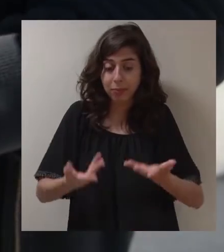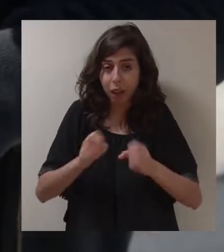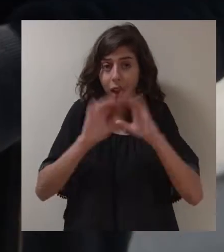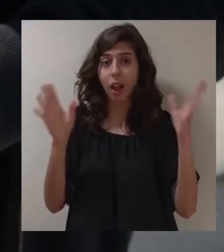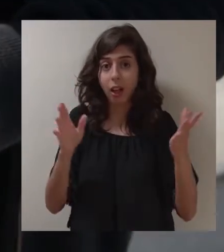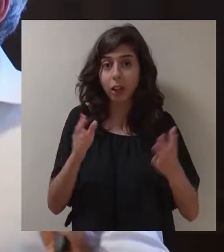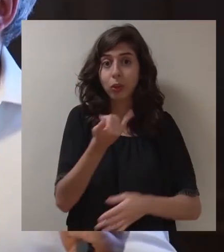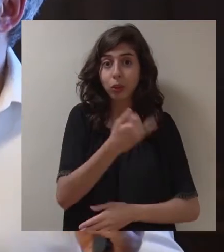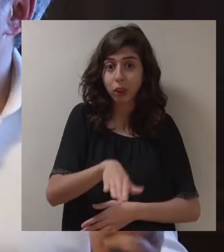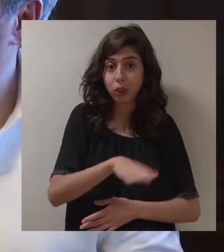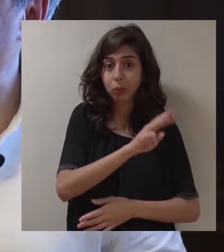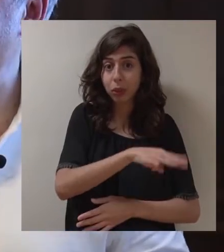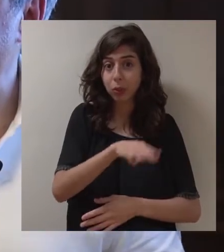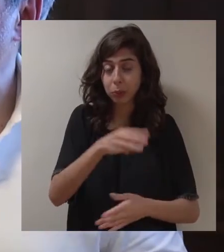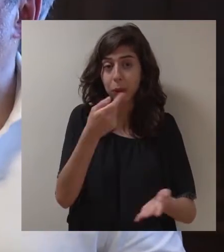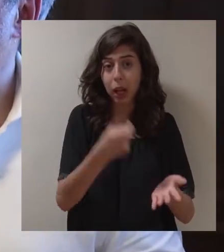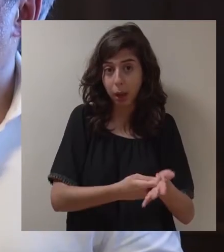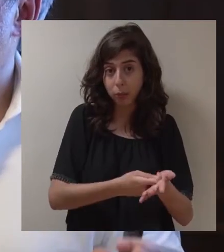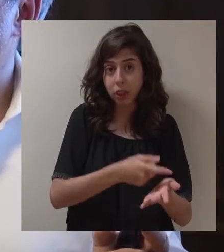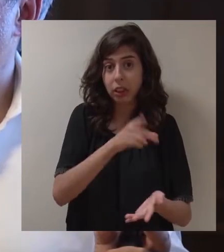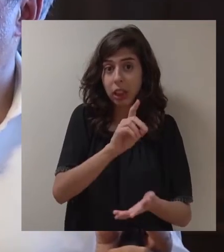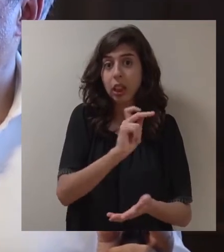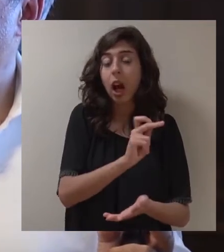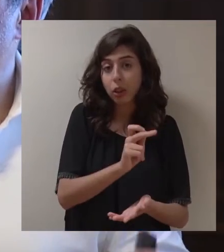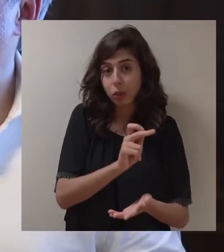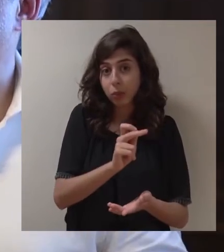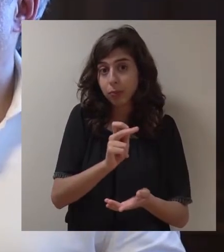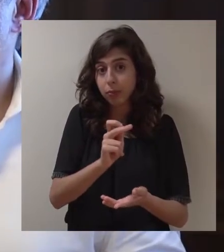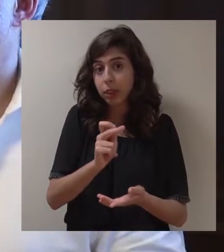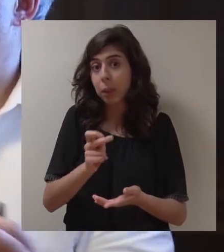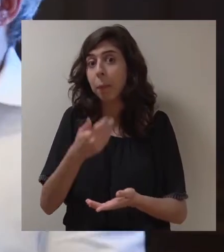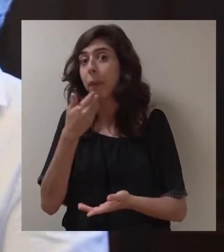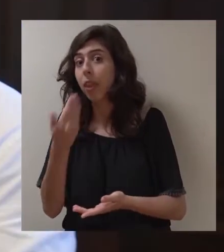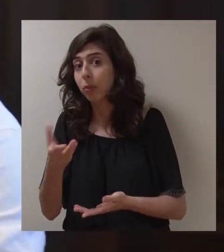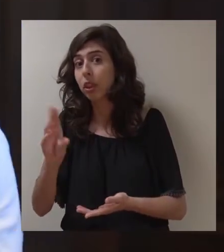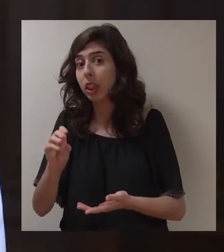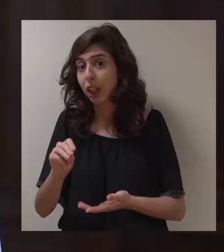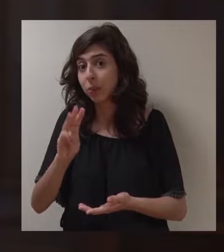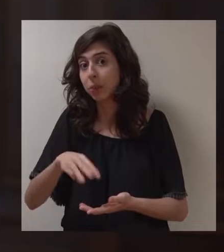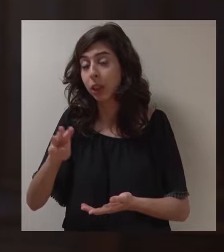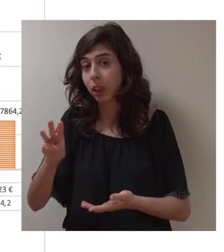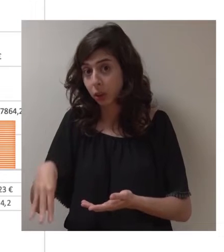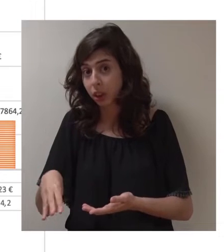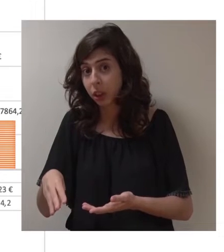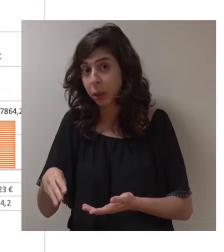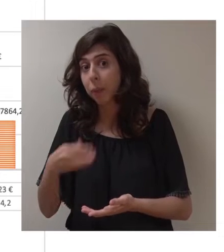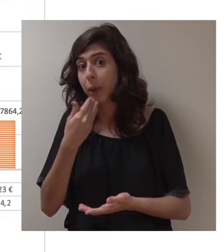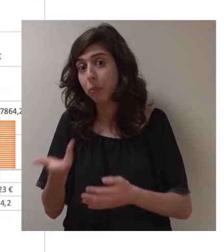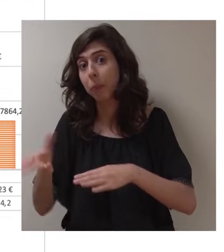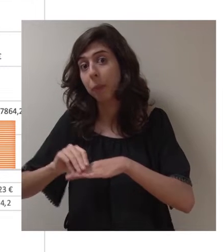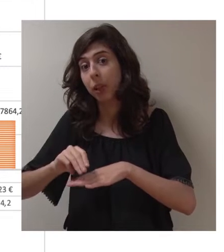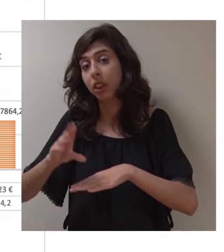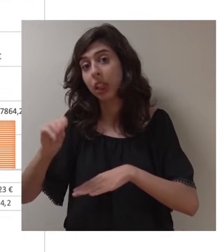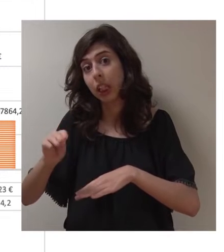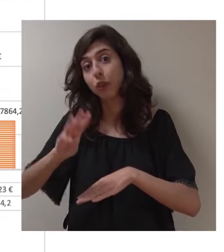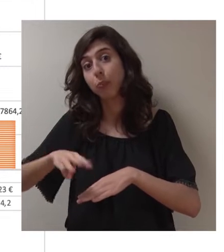comparação é clara. Pagámos 200 milhões em seis anos. Contraímos 10 milhões e estamos agora num